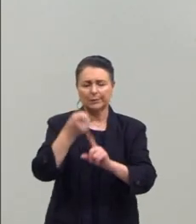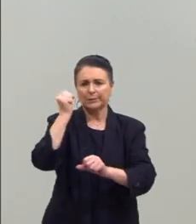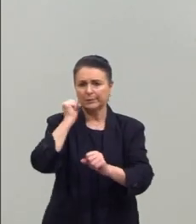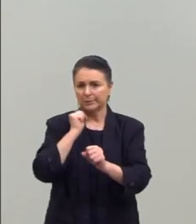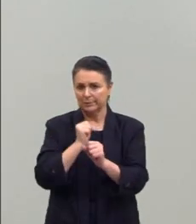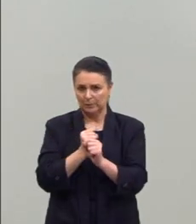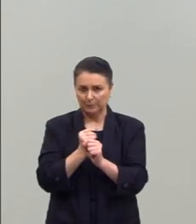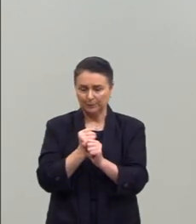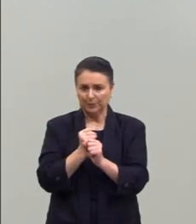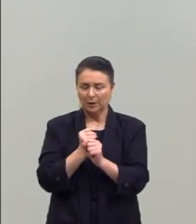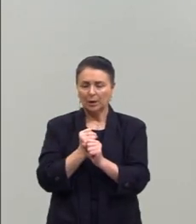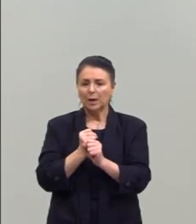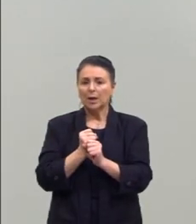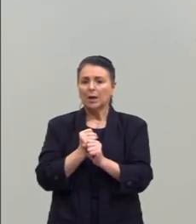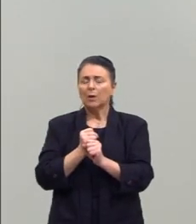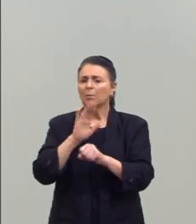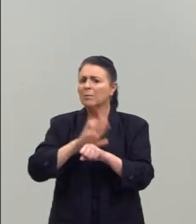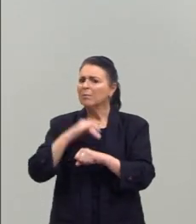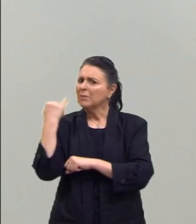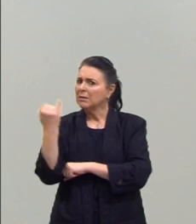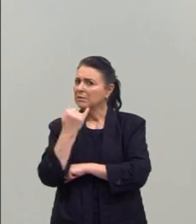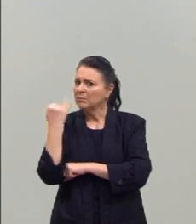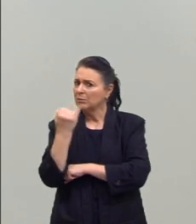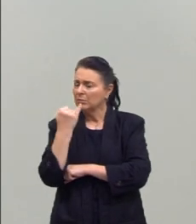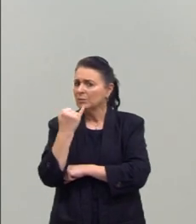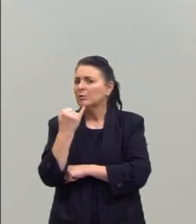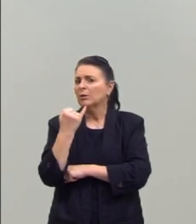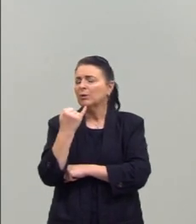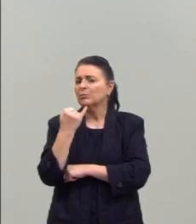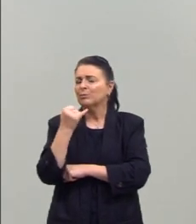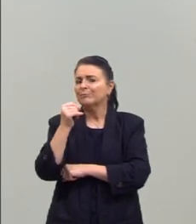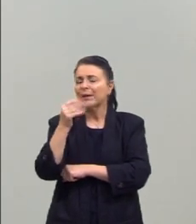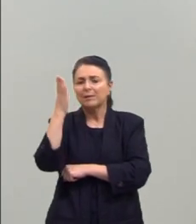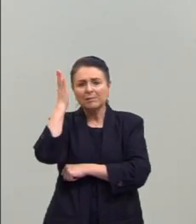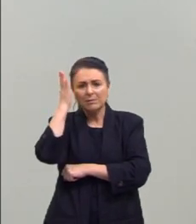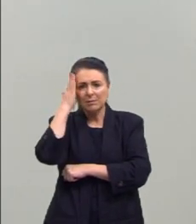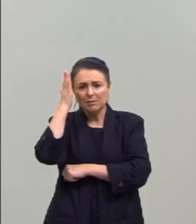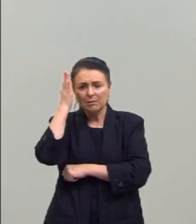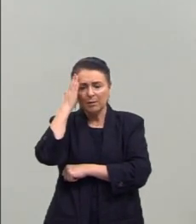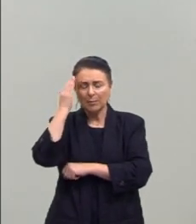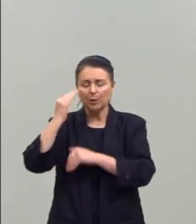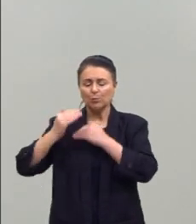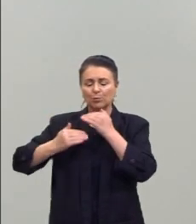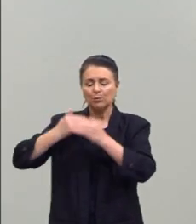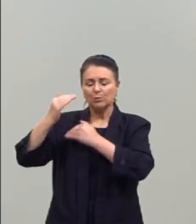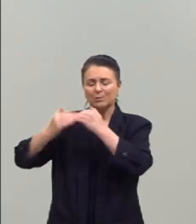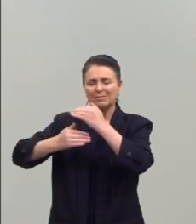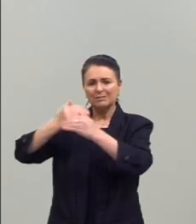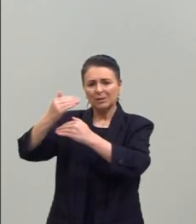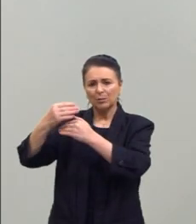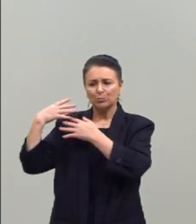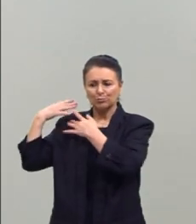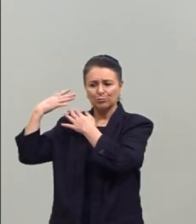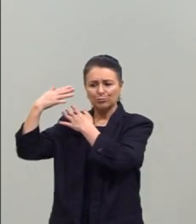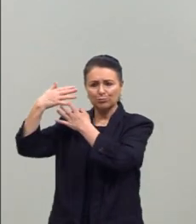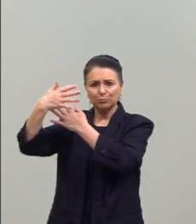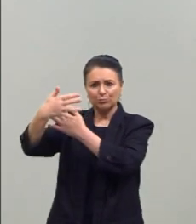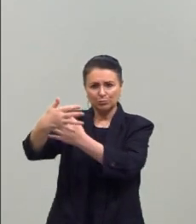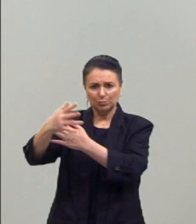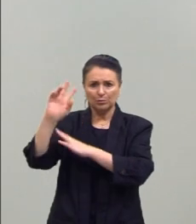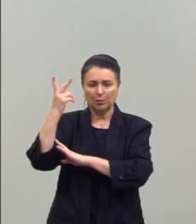aconteceu. Às vezes é muito mais importante a gente mencionar os grandes processos históricos, a